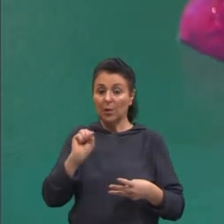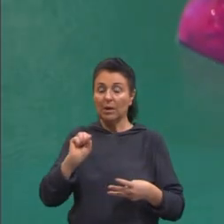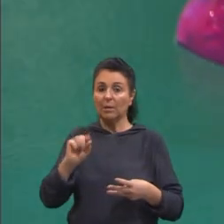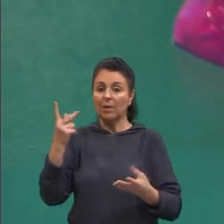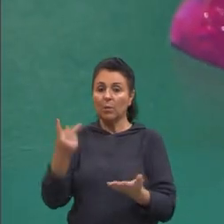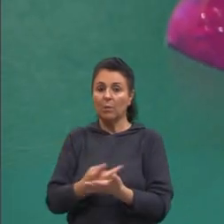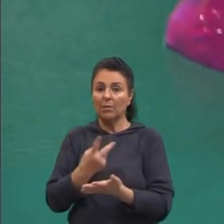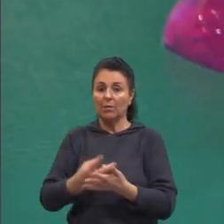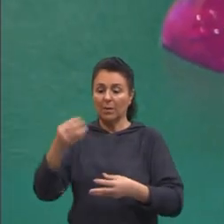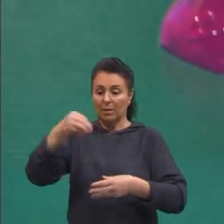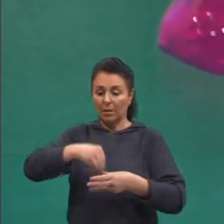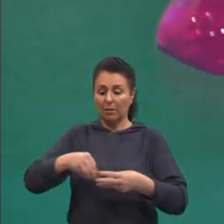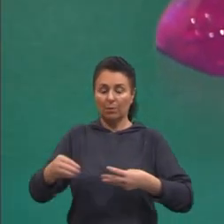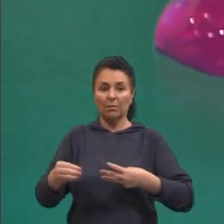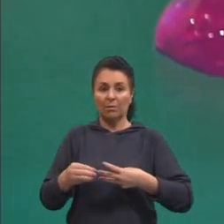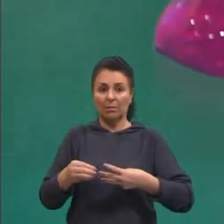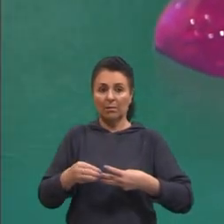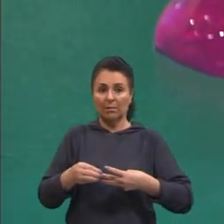aqui dentro?